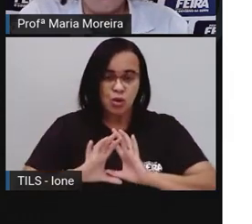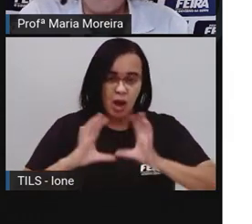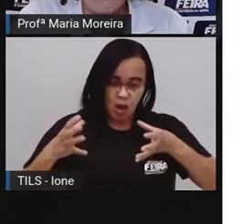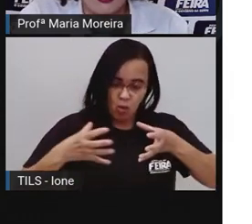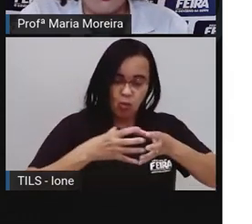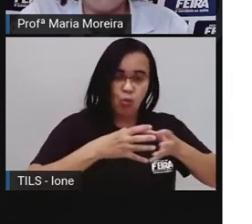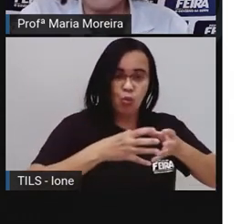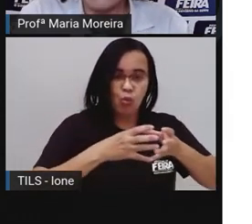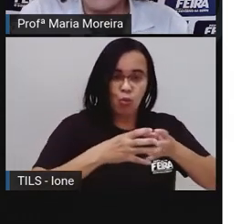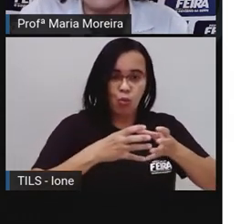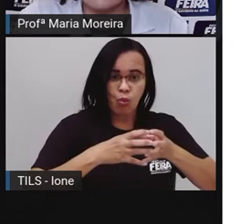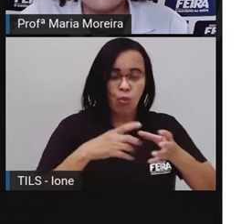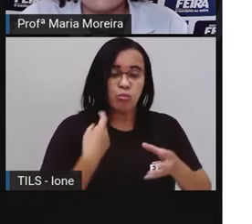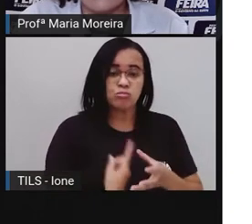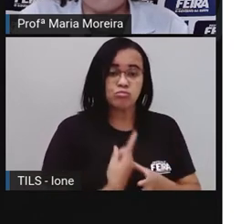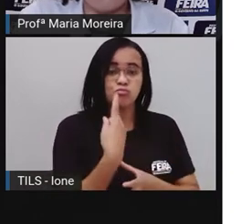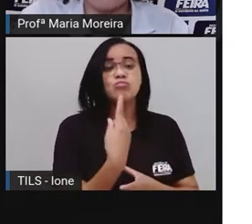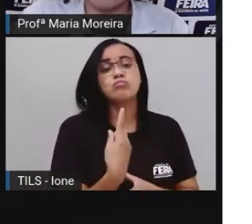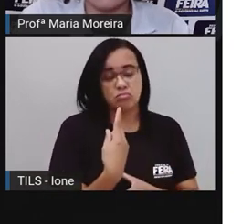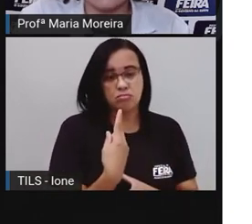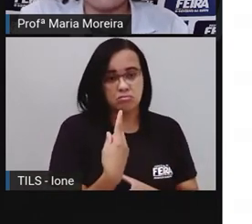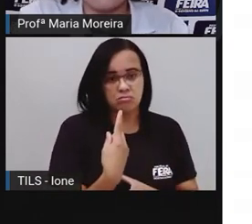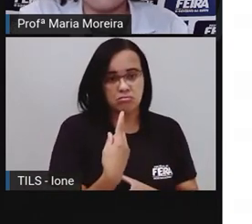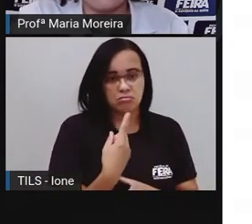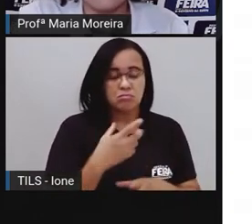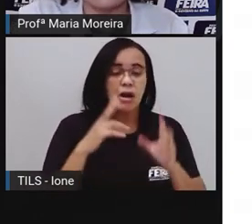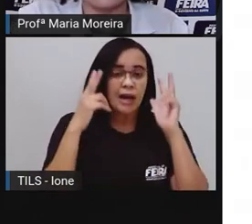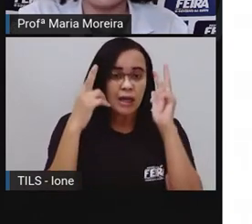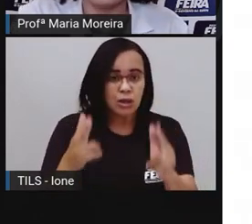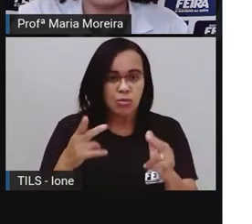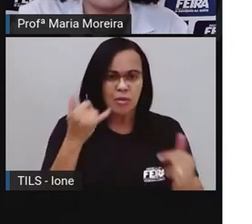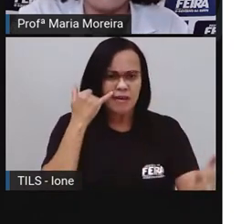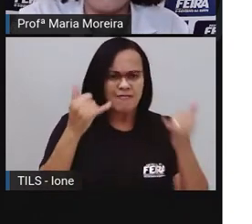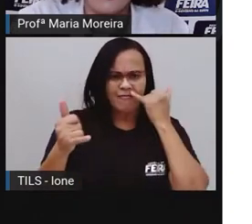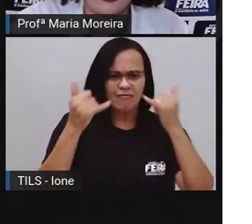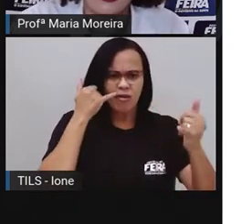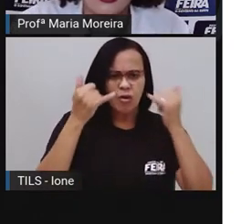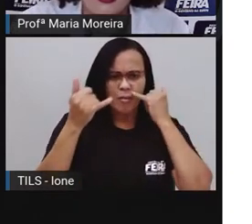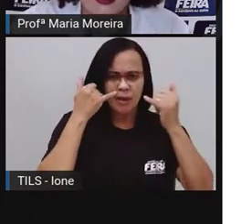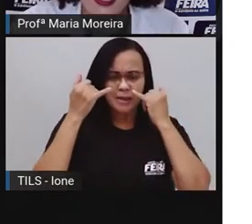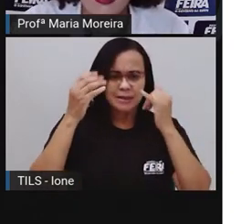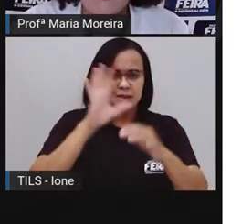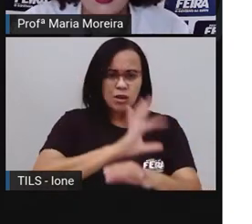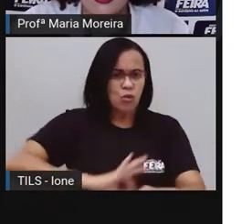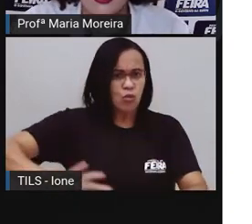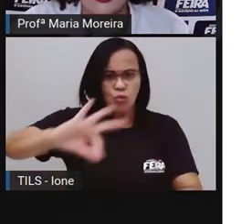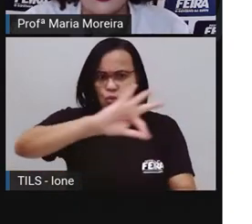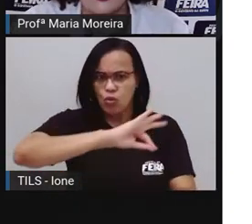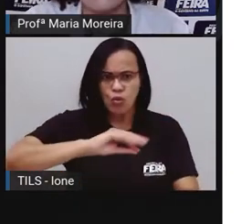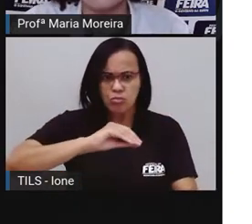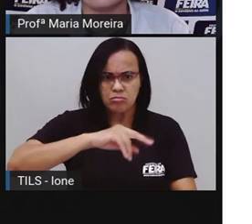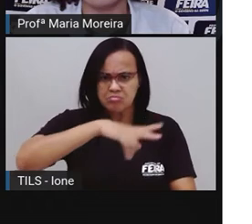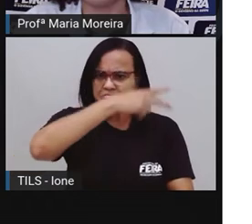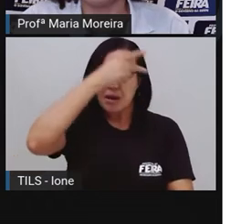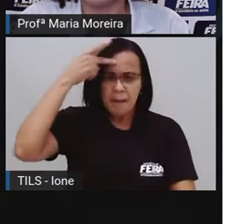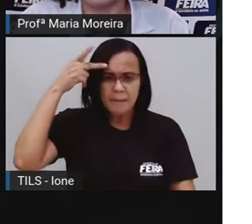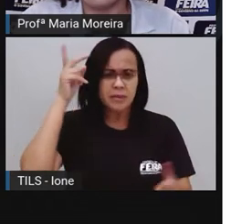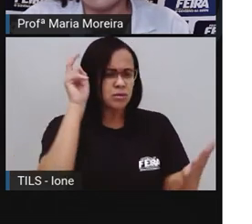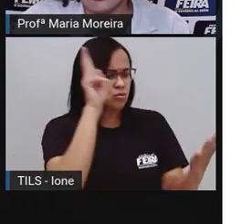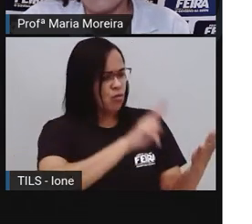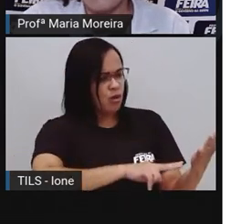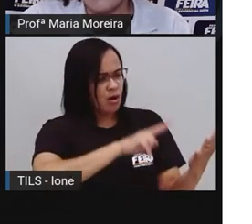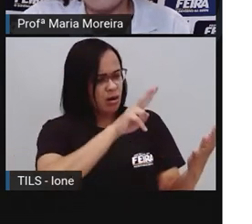formal, acessível, né? Que as pessoas que leiam aquela carta, elas consigam